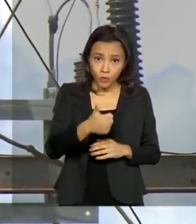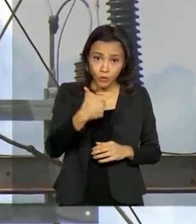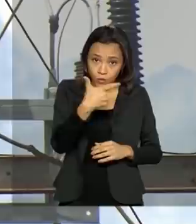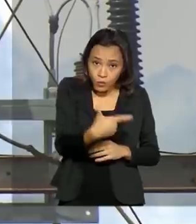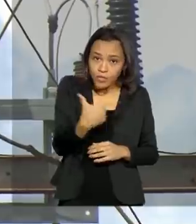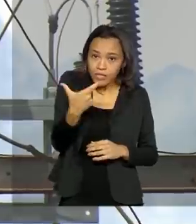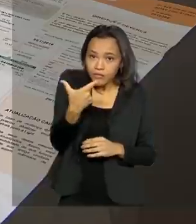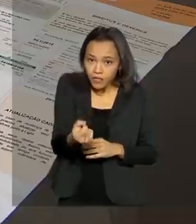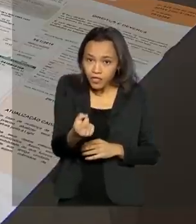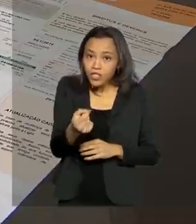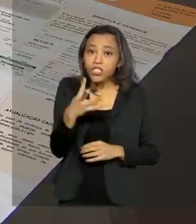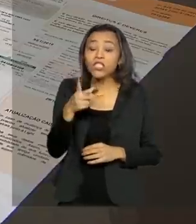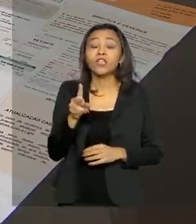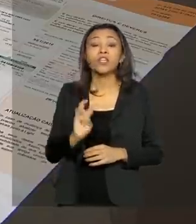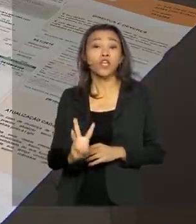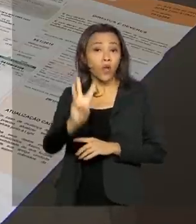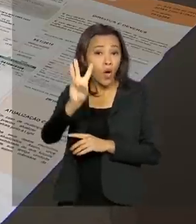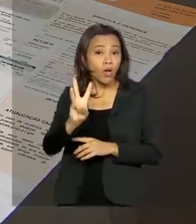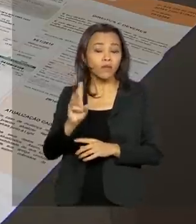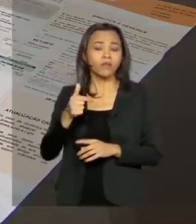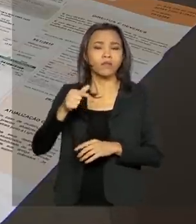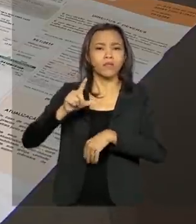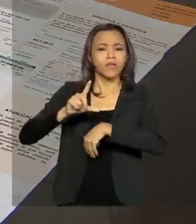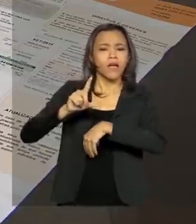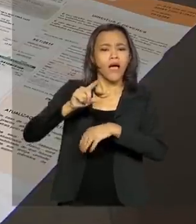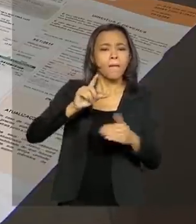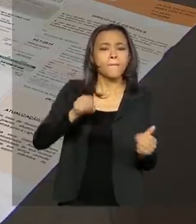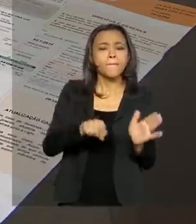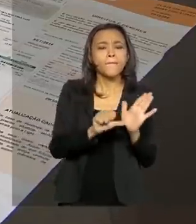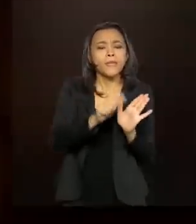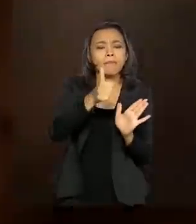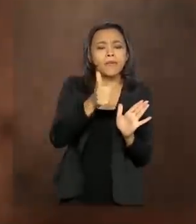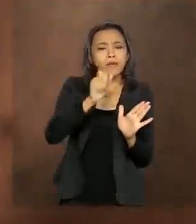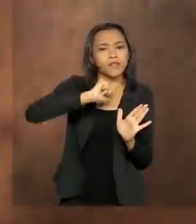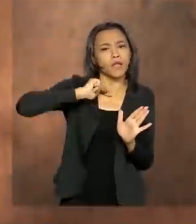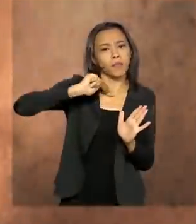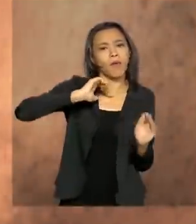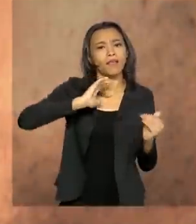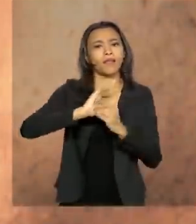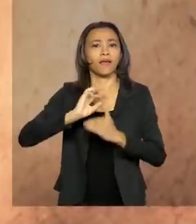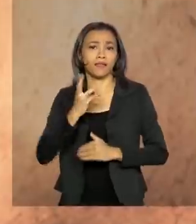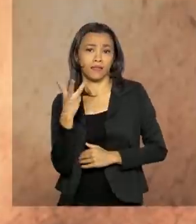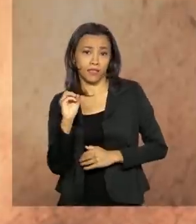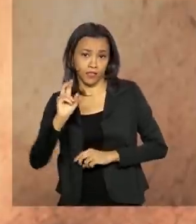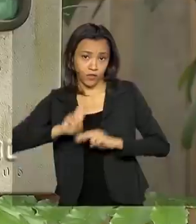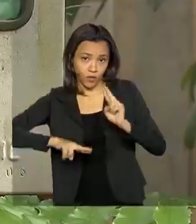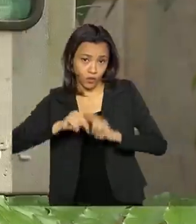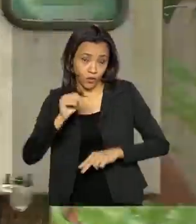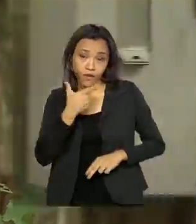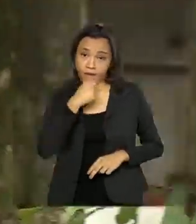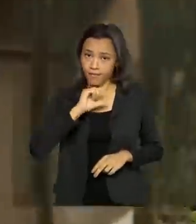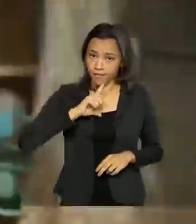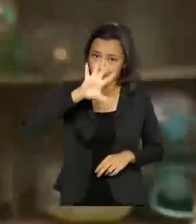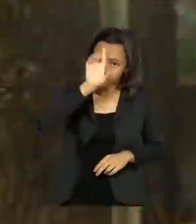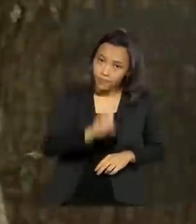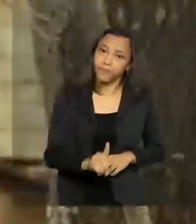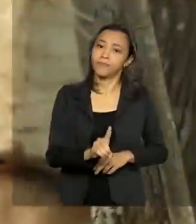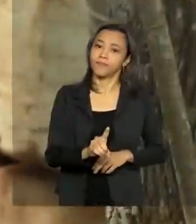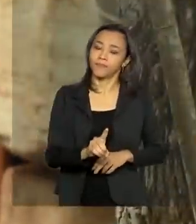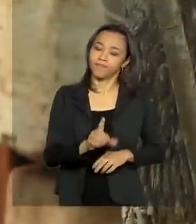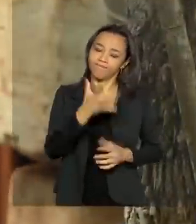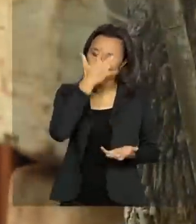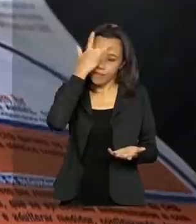por mês e vai de 1º de abril até 30 de junho. Mas para ter direito ao benefício, o